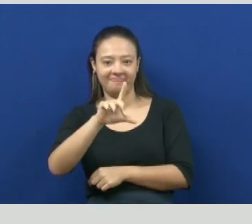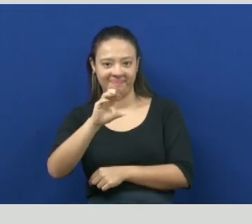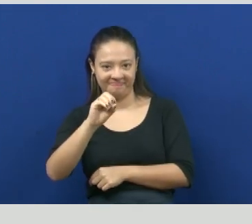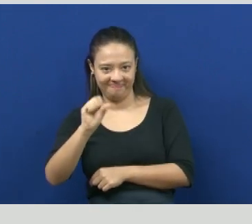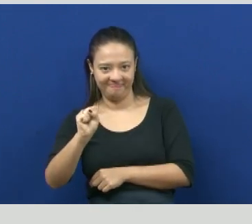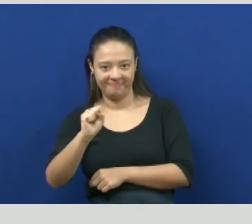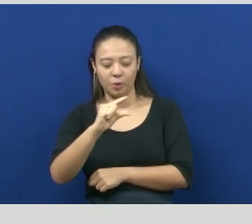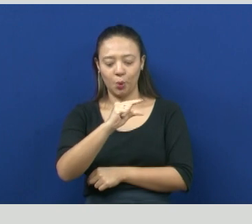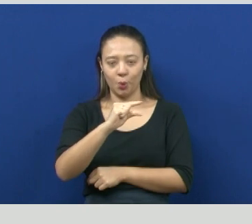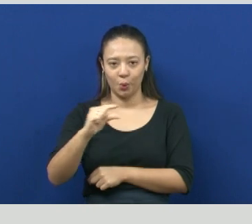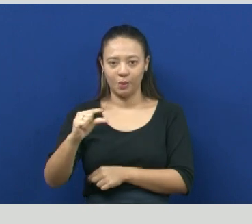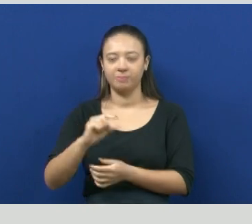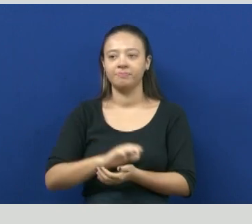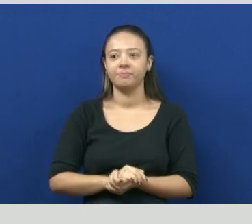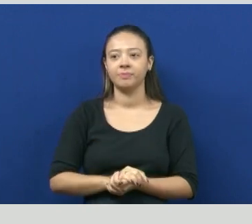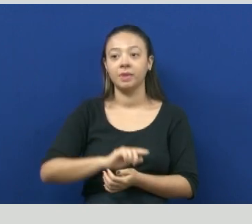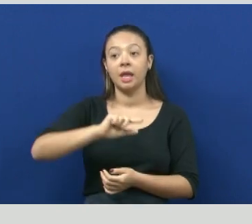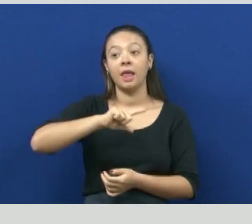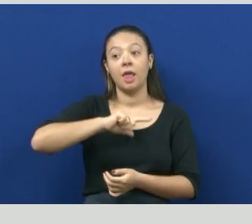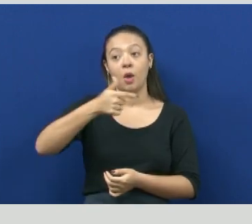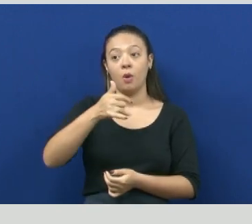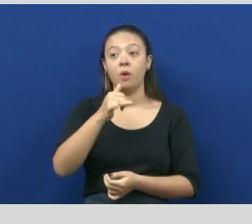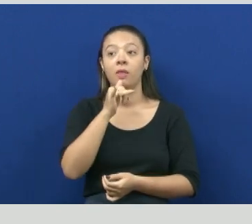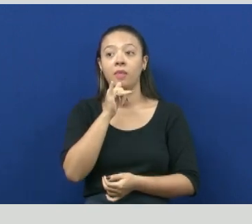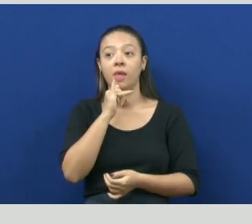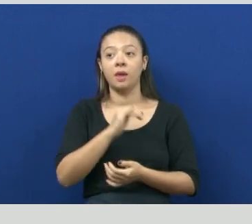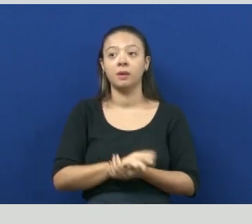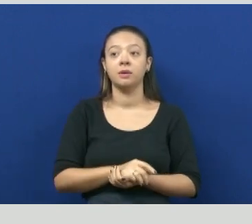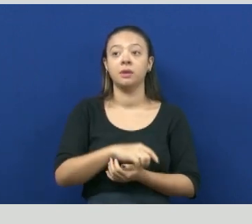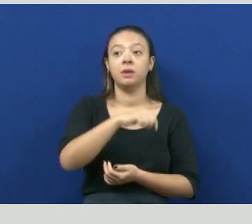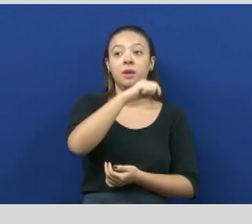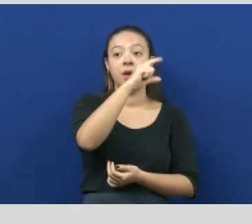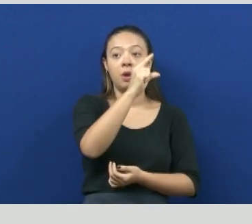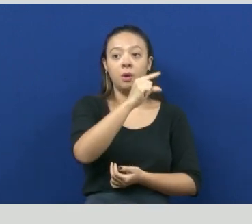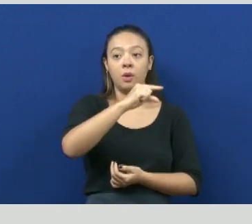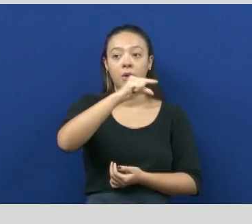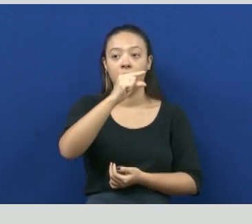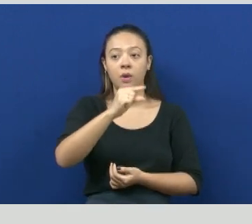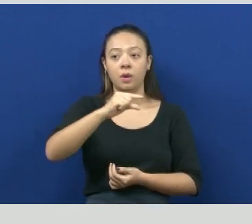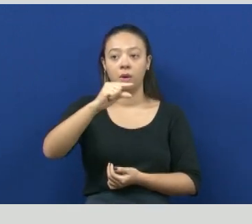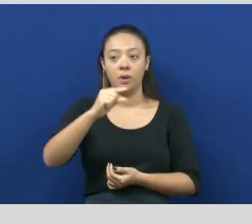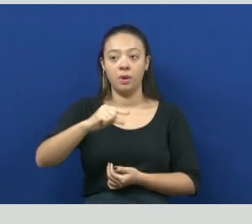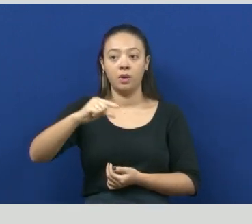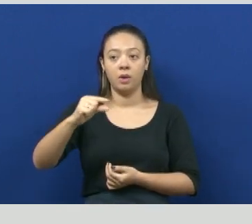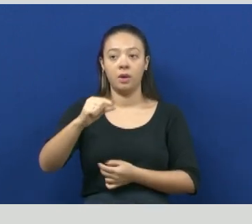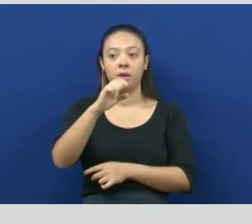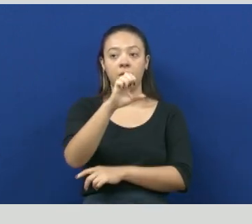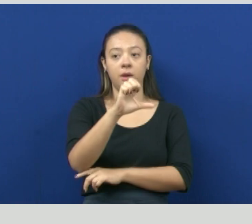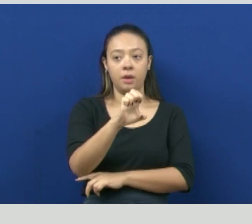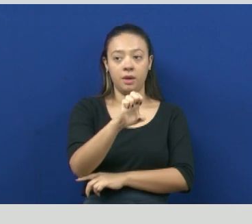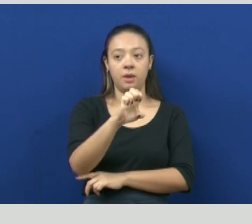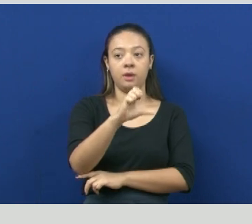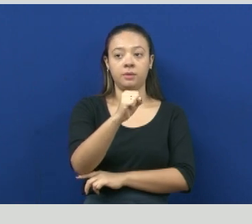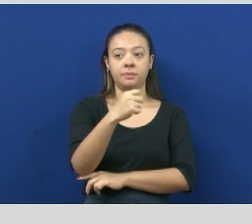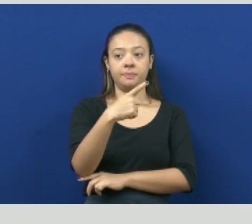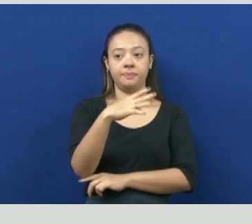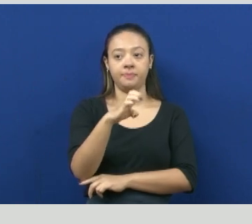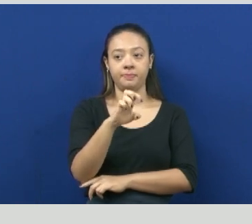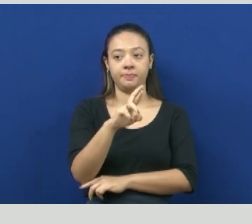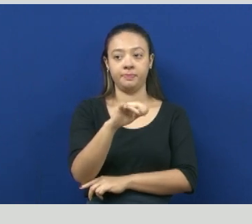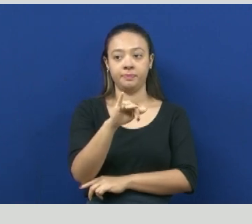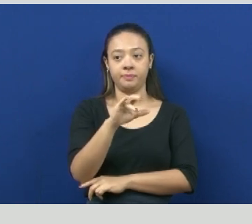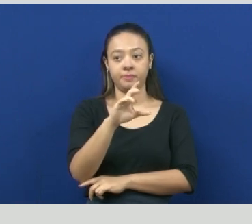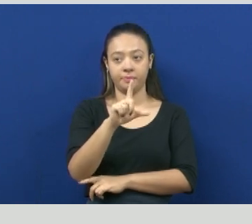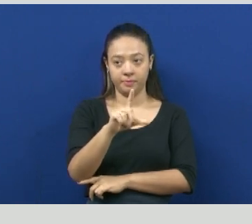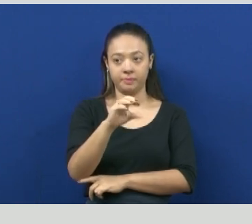As em formas de espirais são chamadas de espirilos. Quando elas se formam